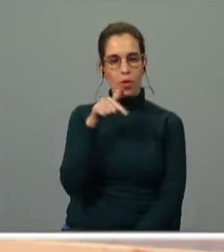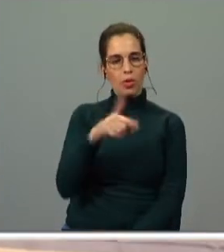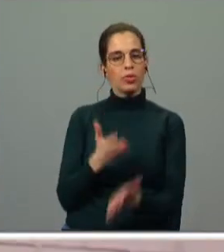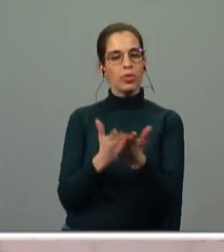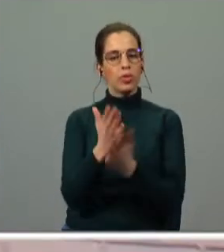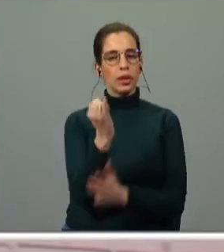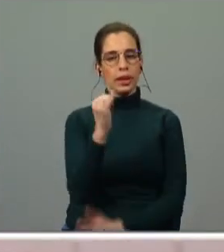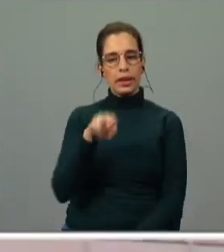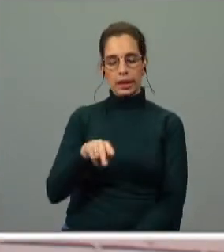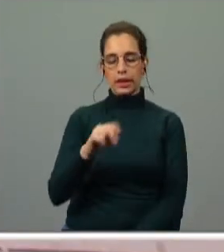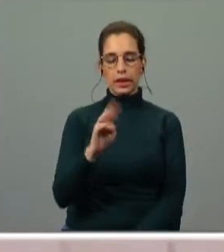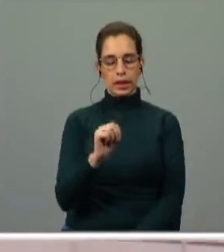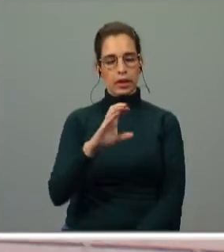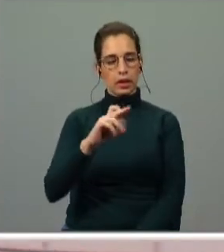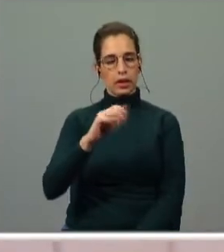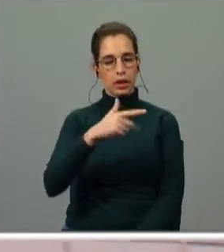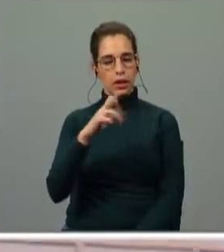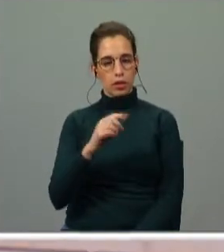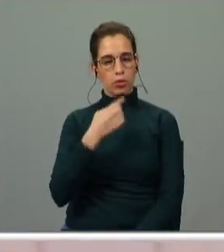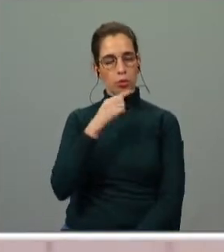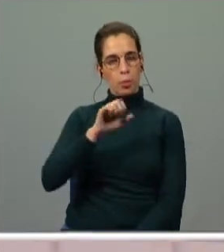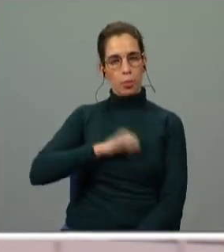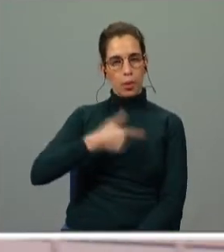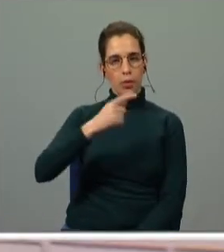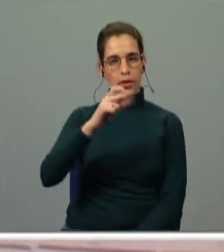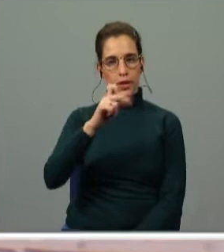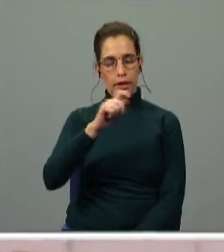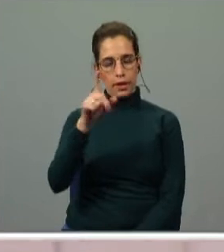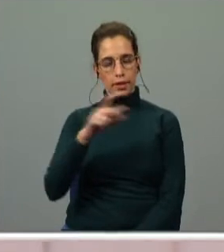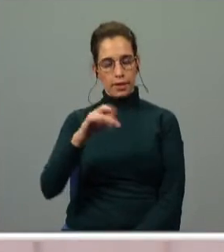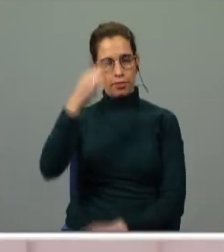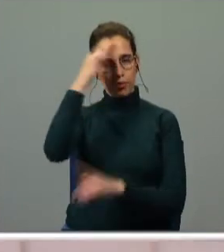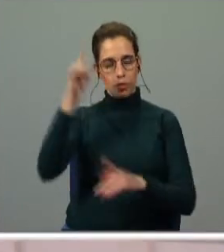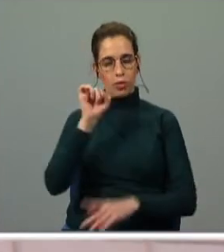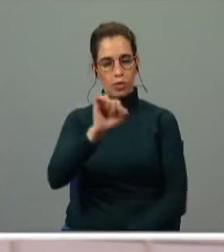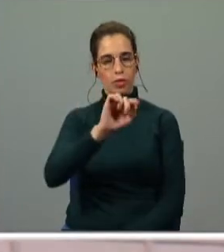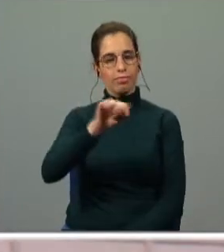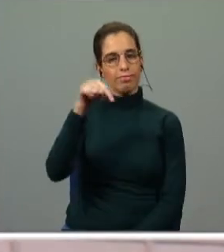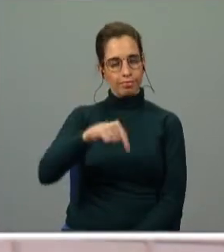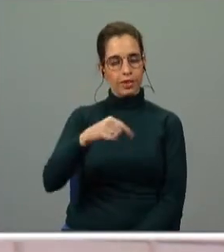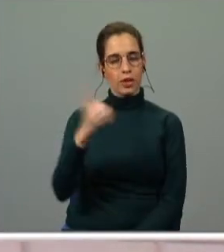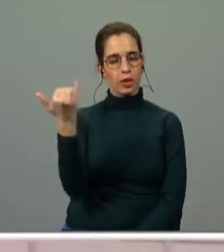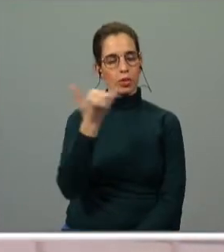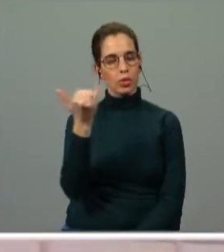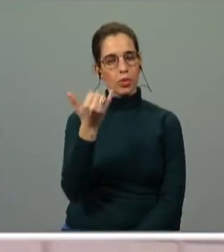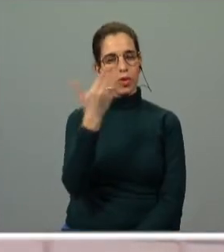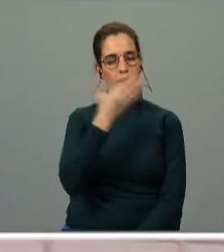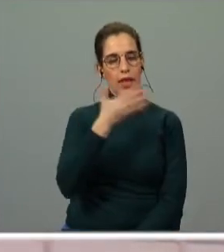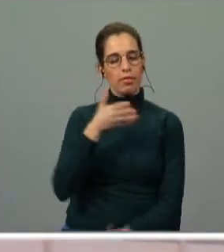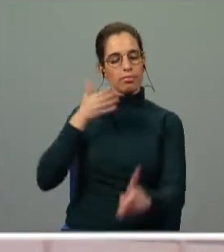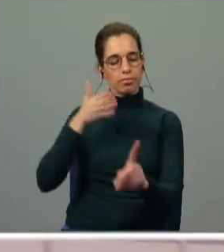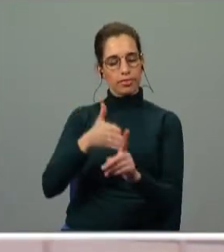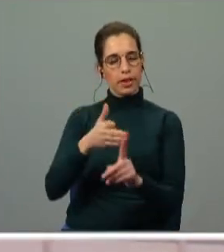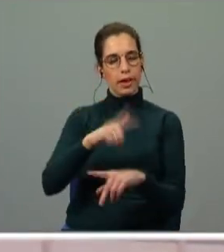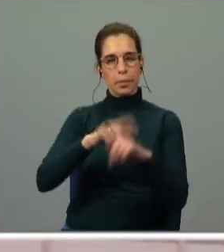com a Inês de Castro. Eu chamo-me Teresa Cadete de Sampainho, sou a tua professora e este vai ser o segundo bloco dedicado a esse